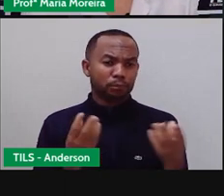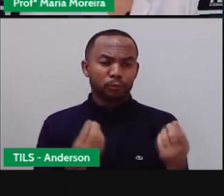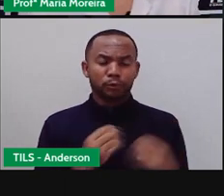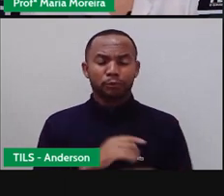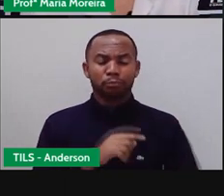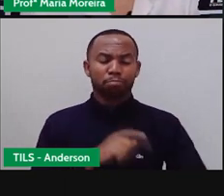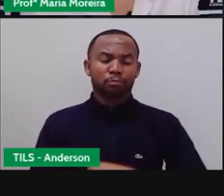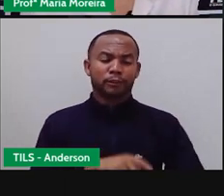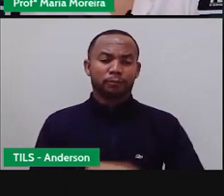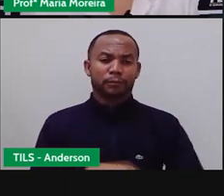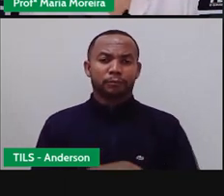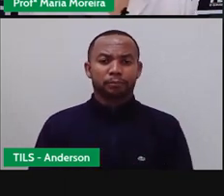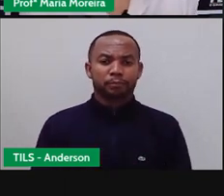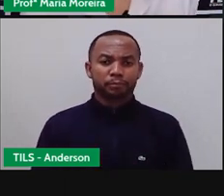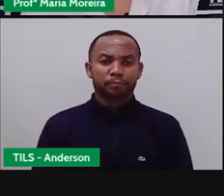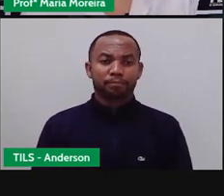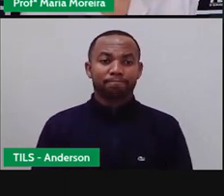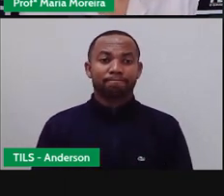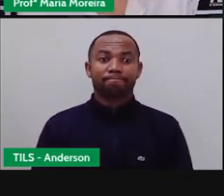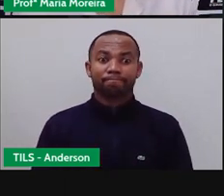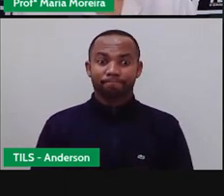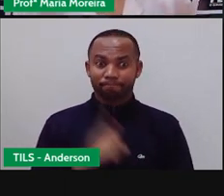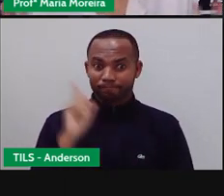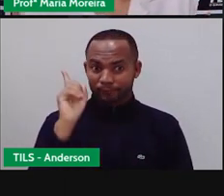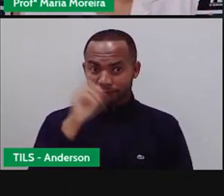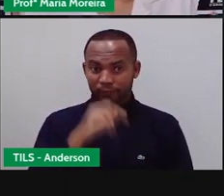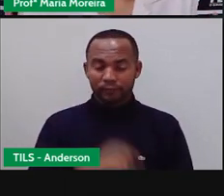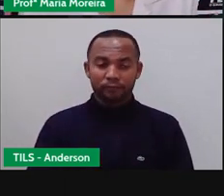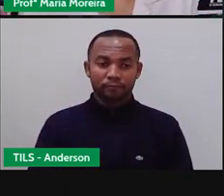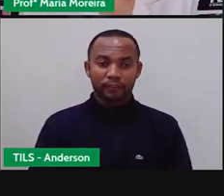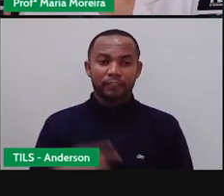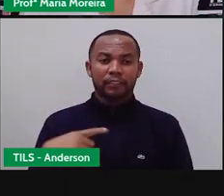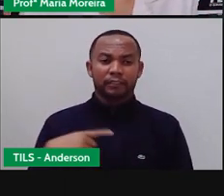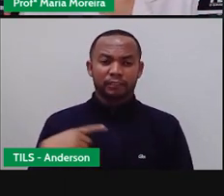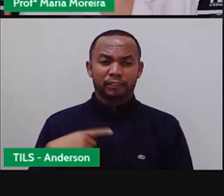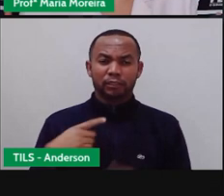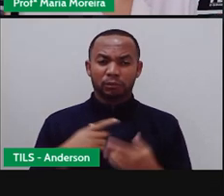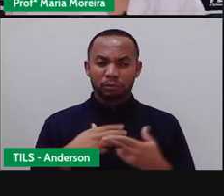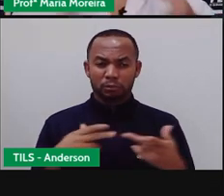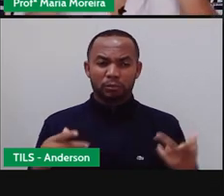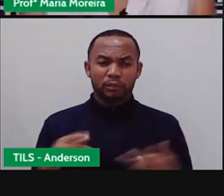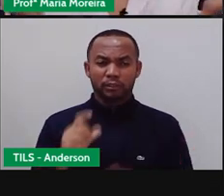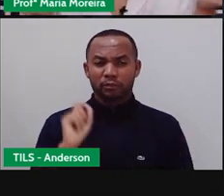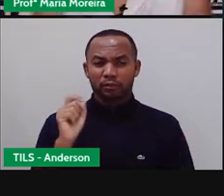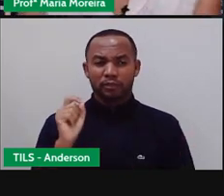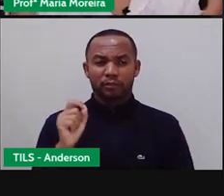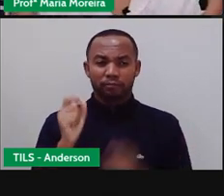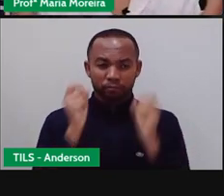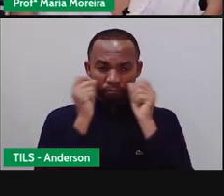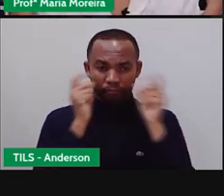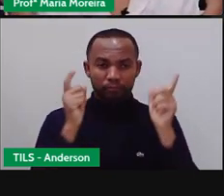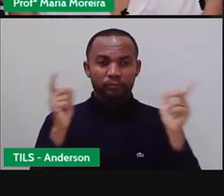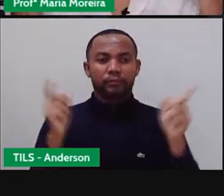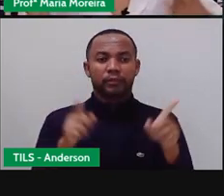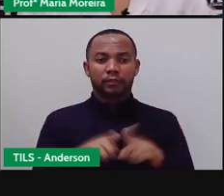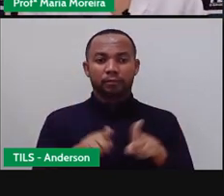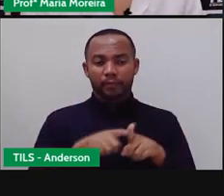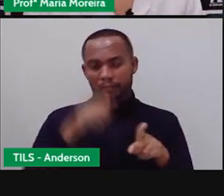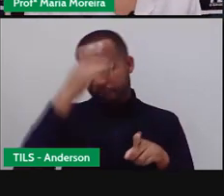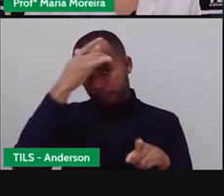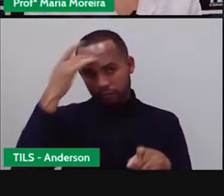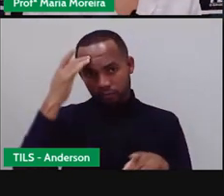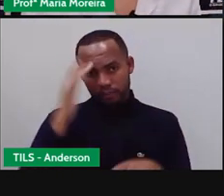não é isso? Bom, e de fato há. Lógico que tem alguma coisa lá que chama a atenção, que puxa a atenção dessas pessoas.